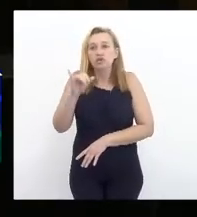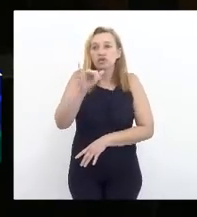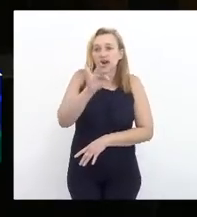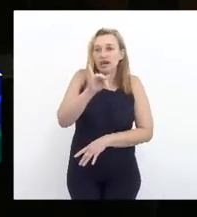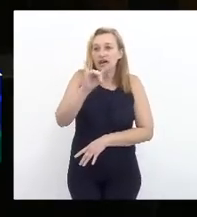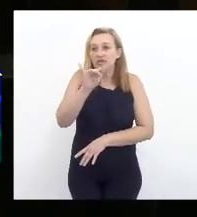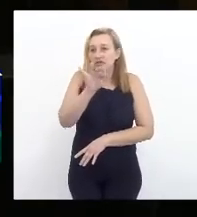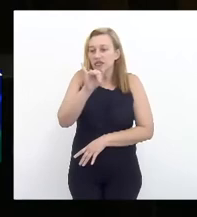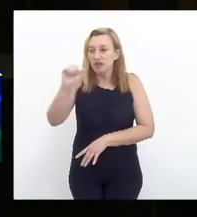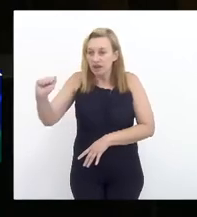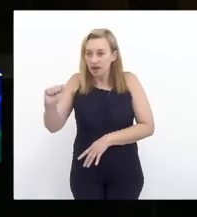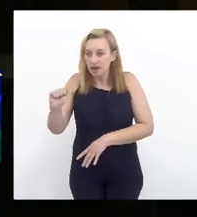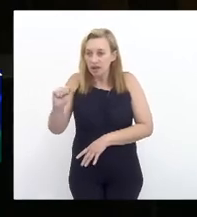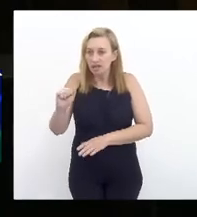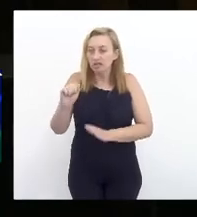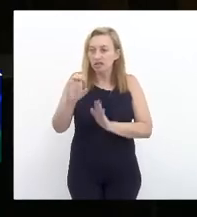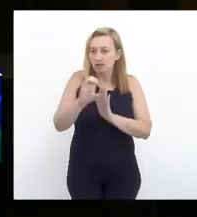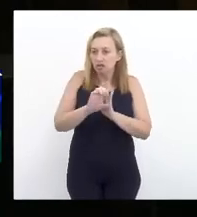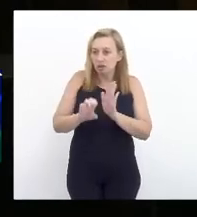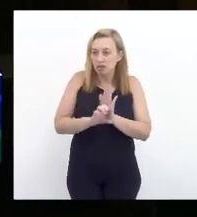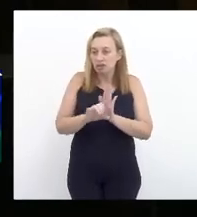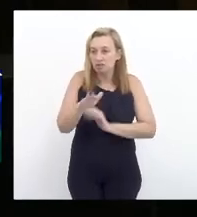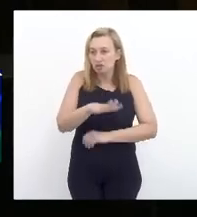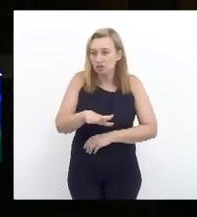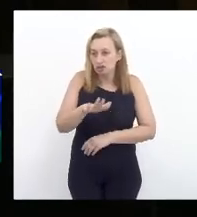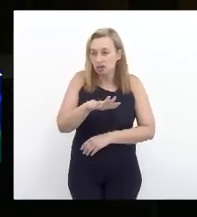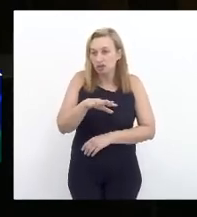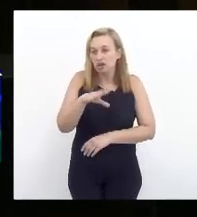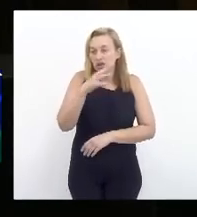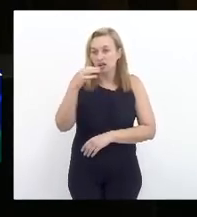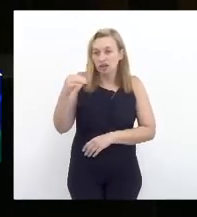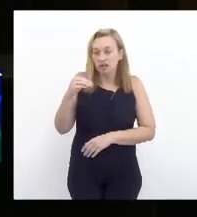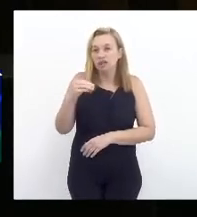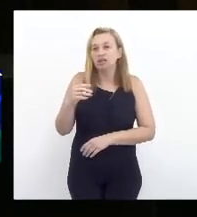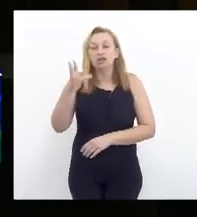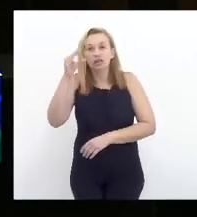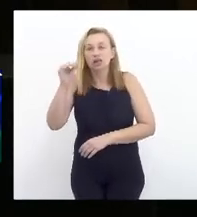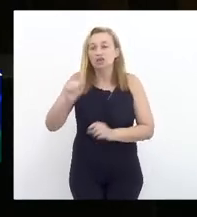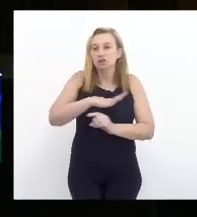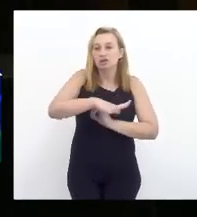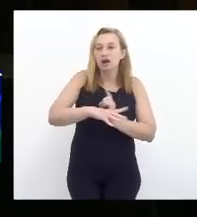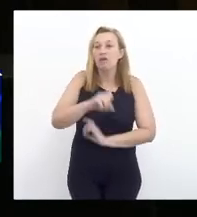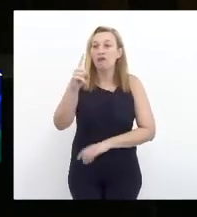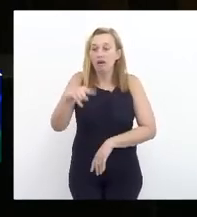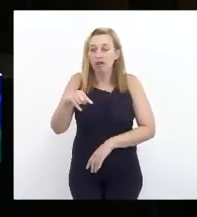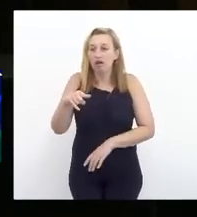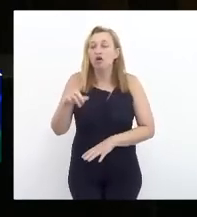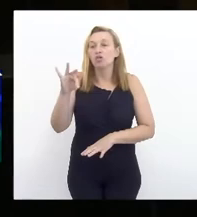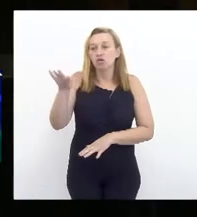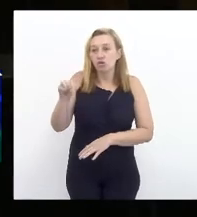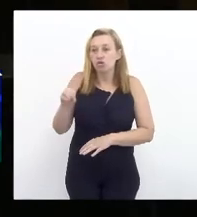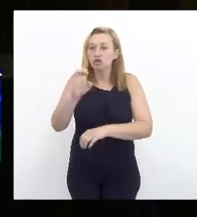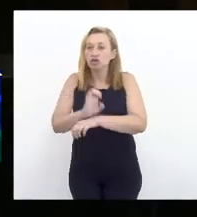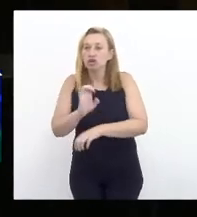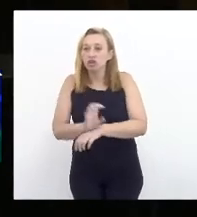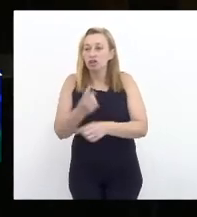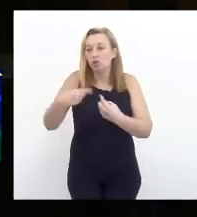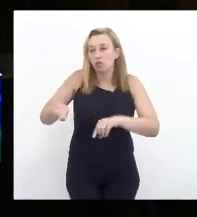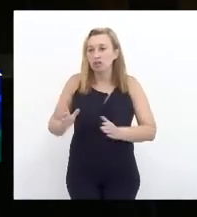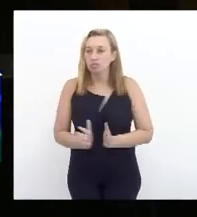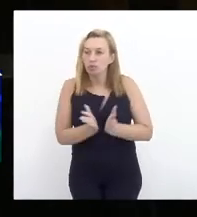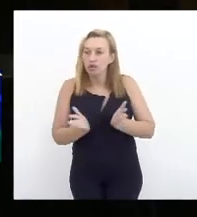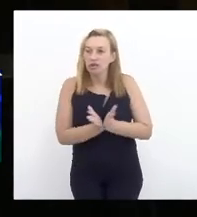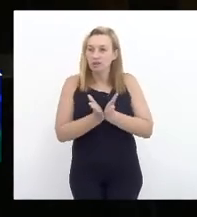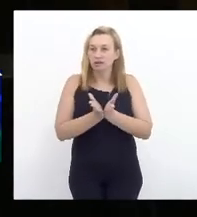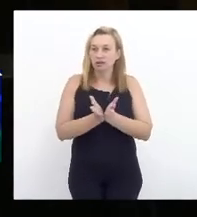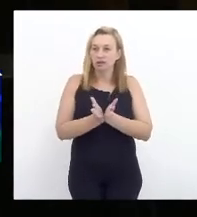Adolescência, o Fundo Estadual de Habitação de Interesse Social e o Fundo Estadual de Combate à Pobreza.